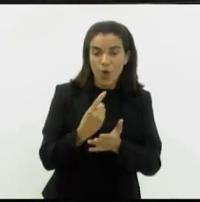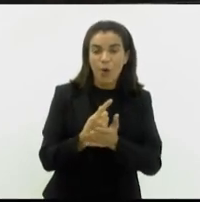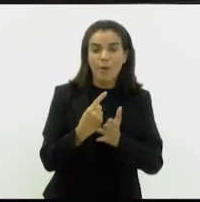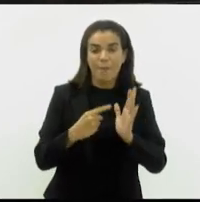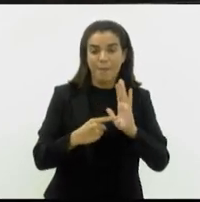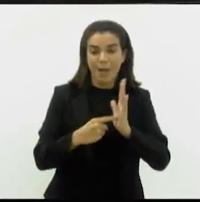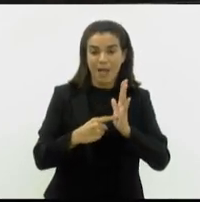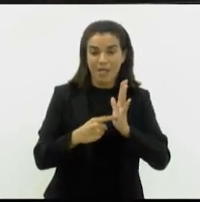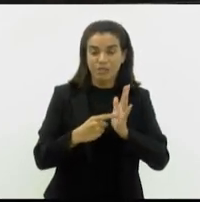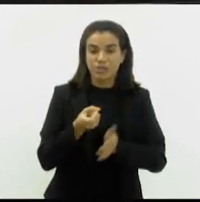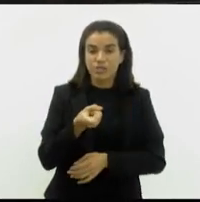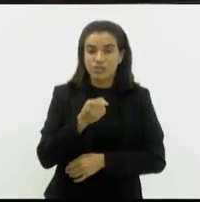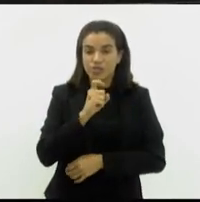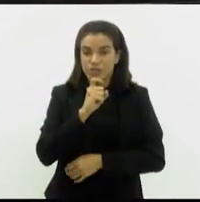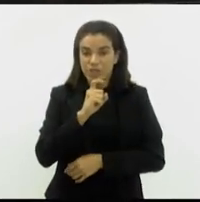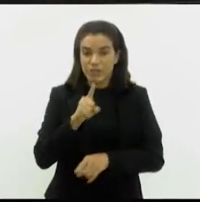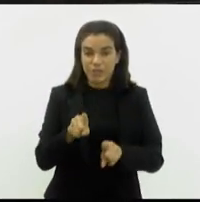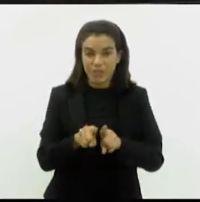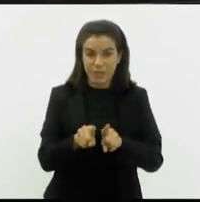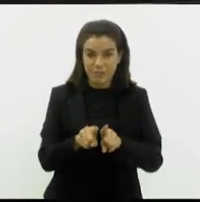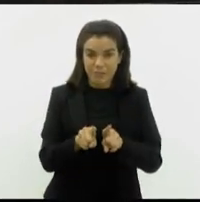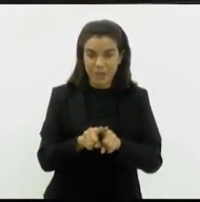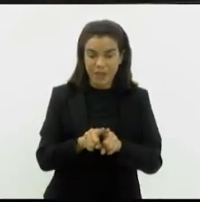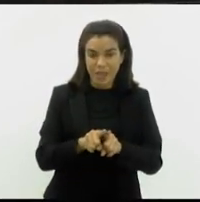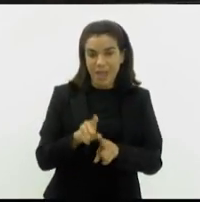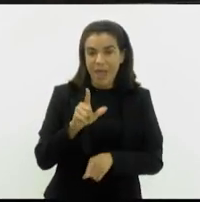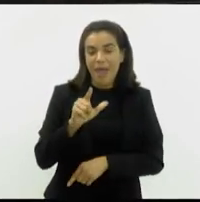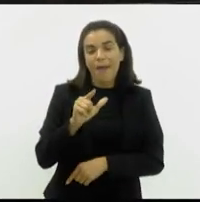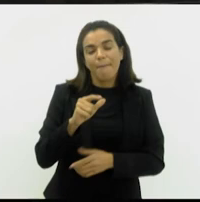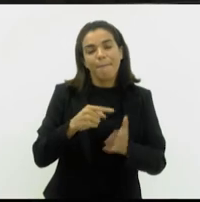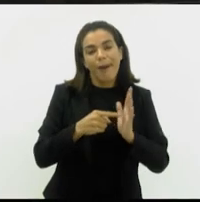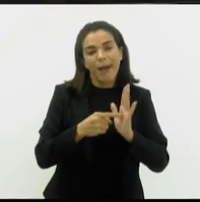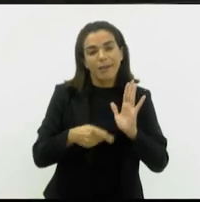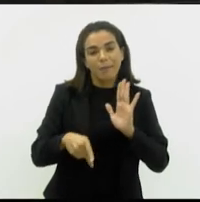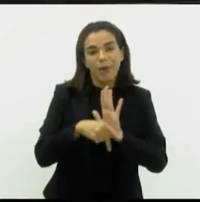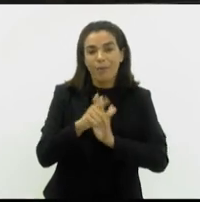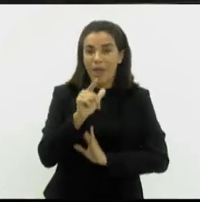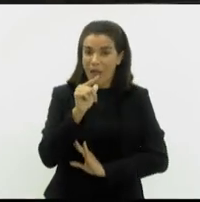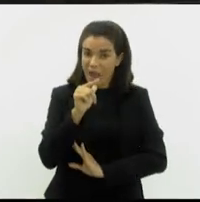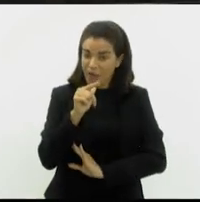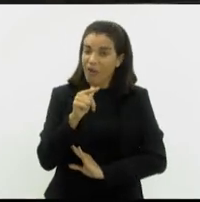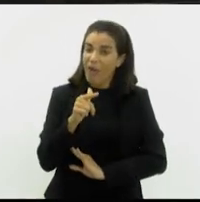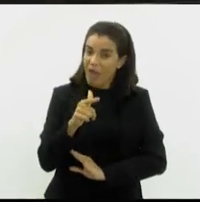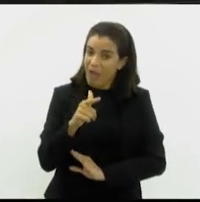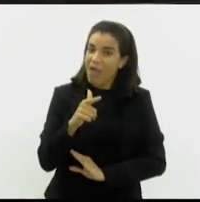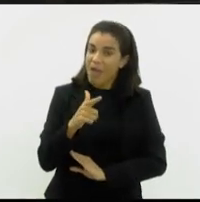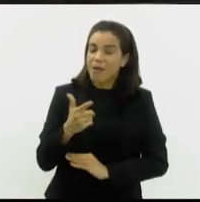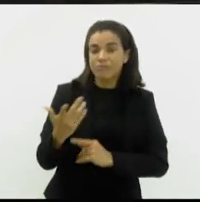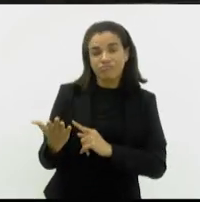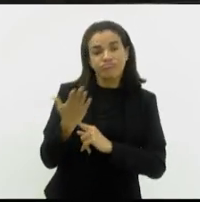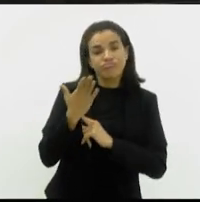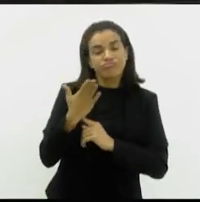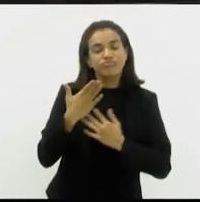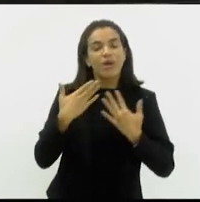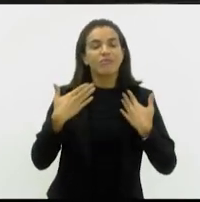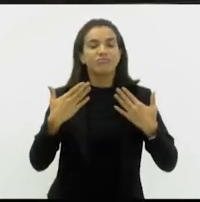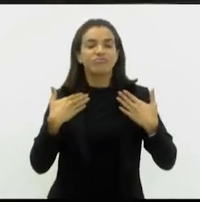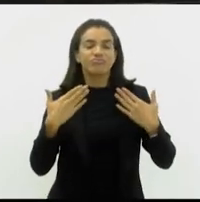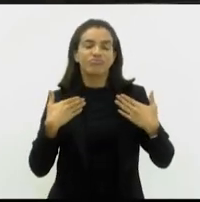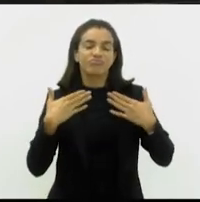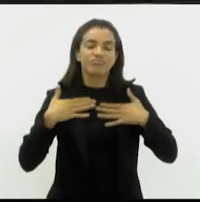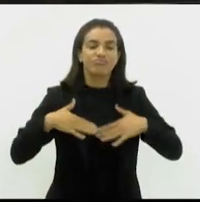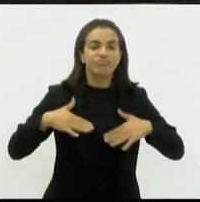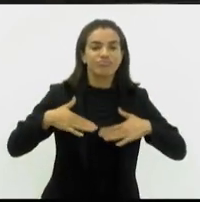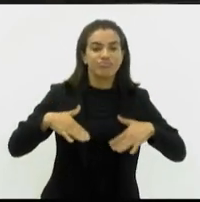e bebedores industriais para os presos, sim, para os vagabundos se refrescarem. Foi inaugurado o